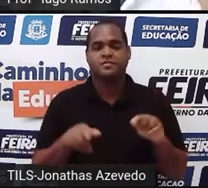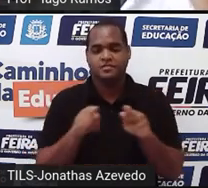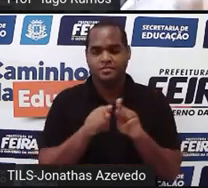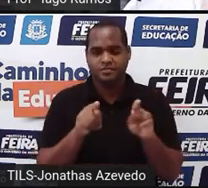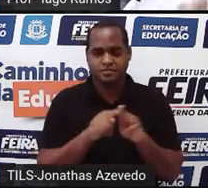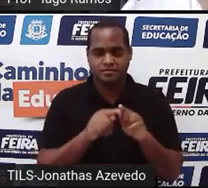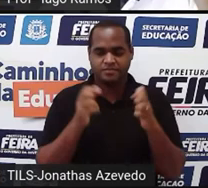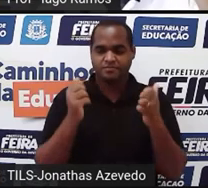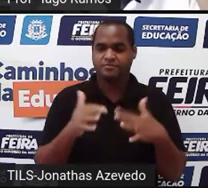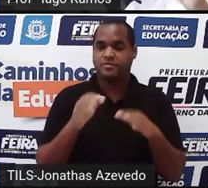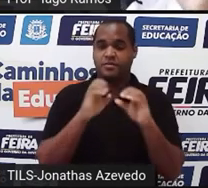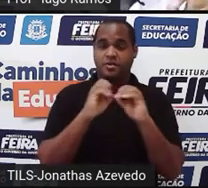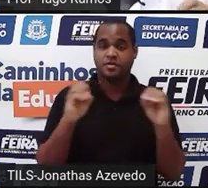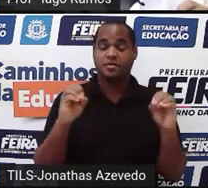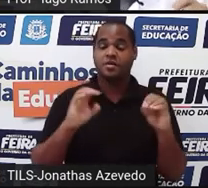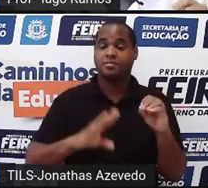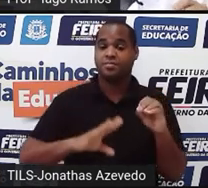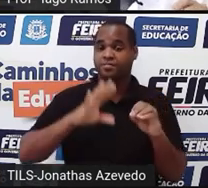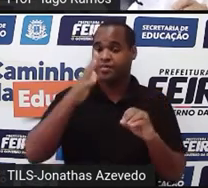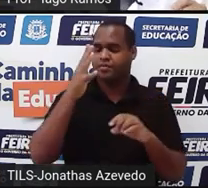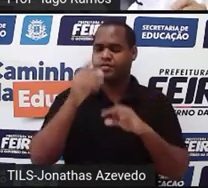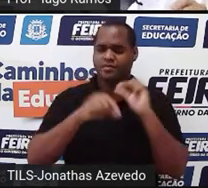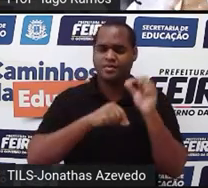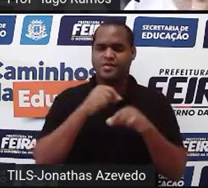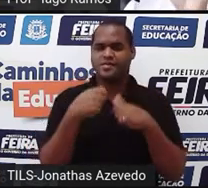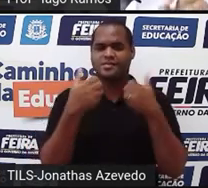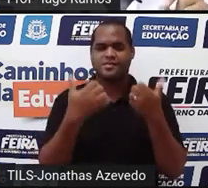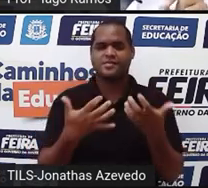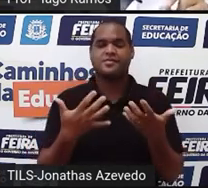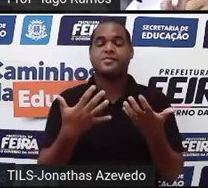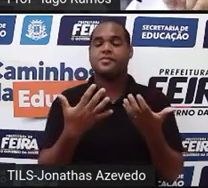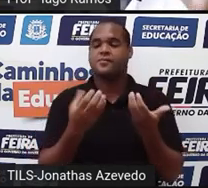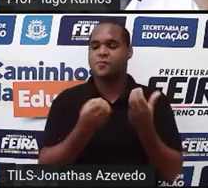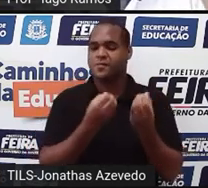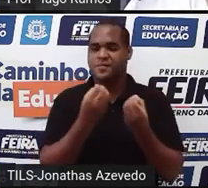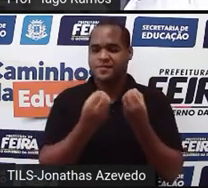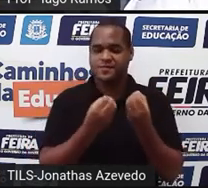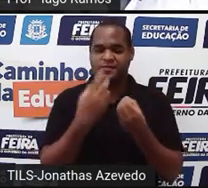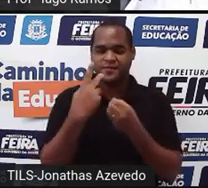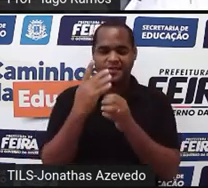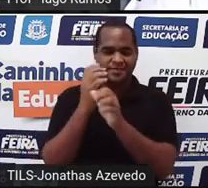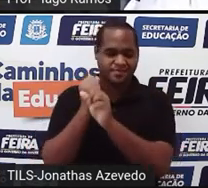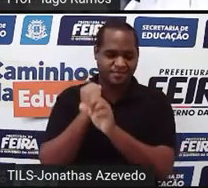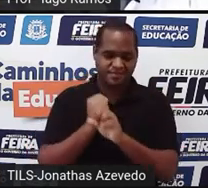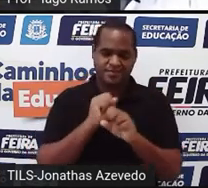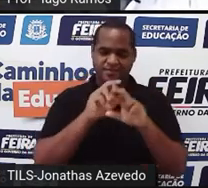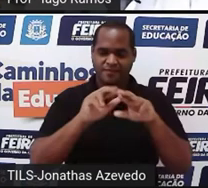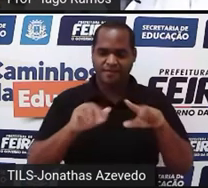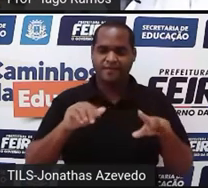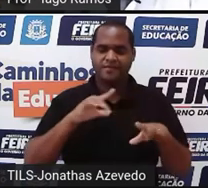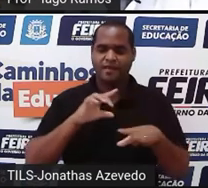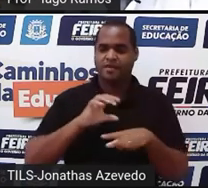de zerar tudo, vai acontecer quando uma das equações